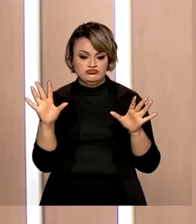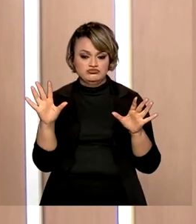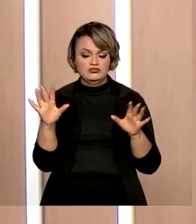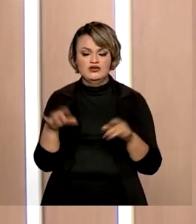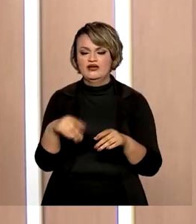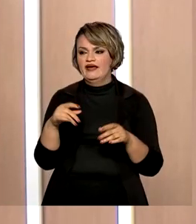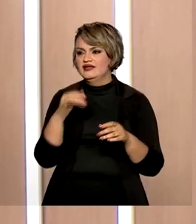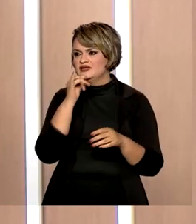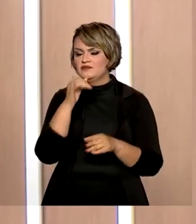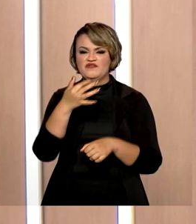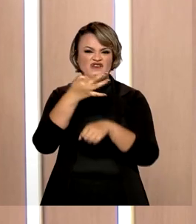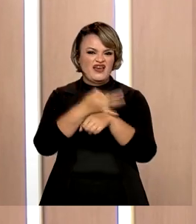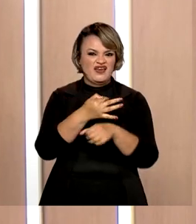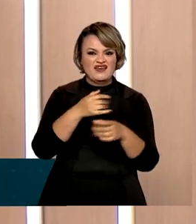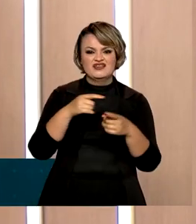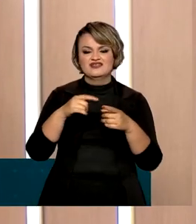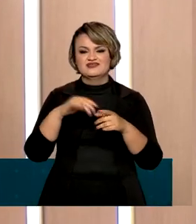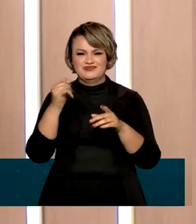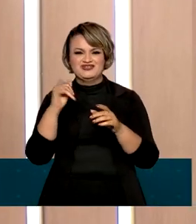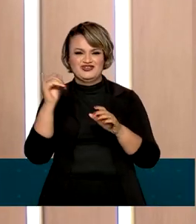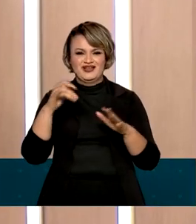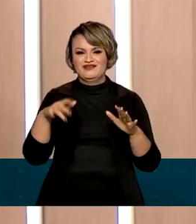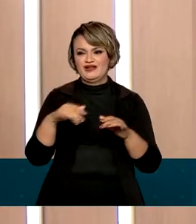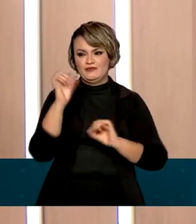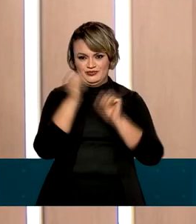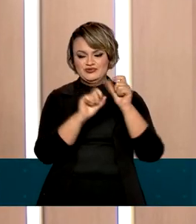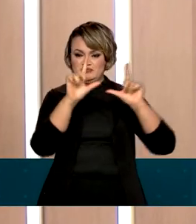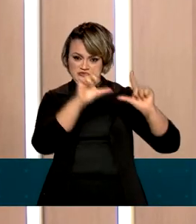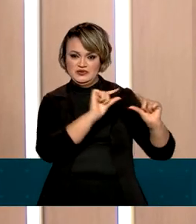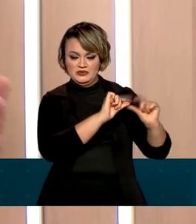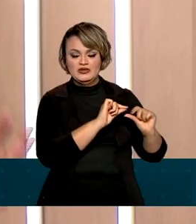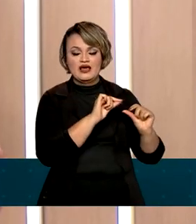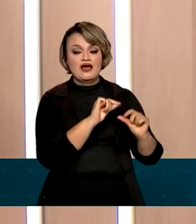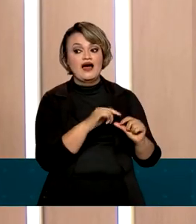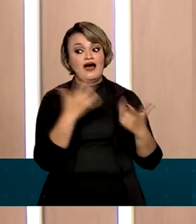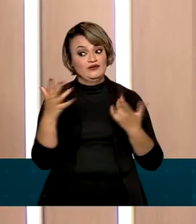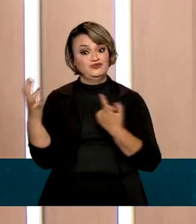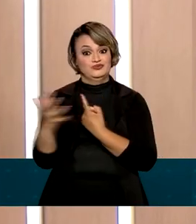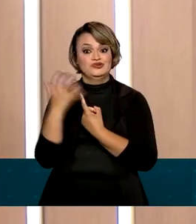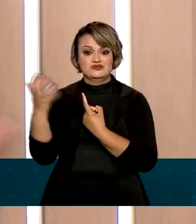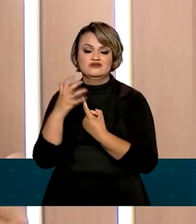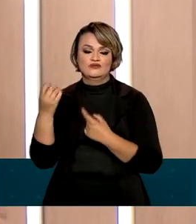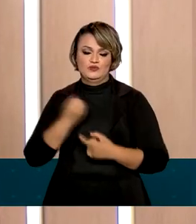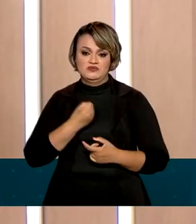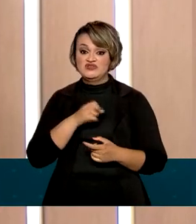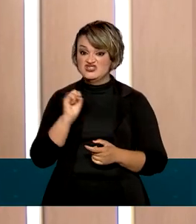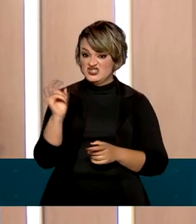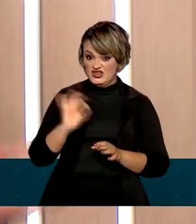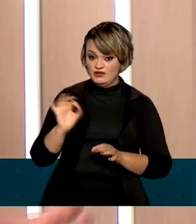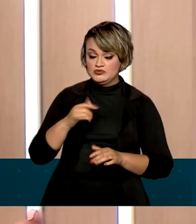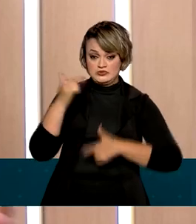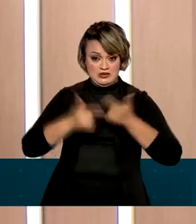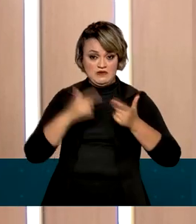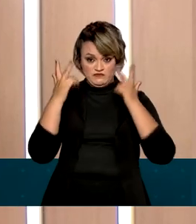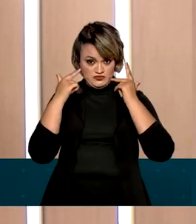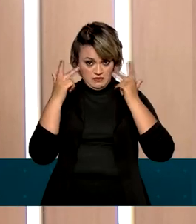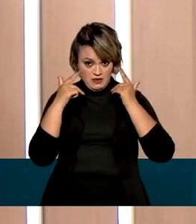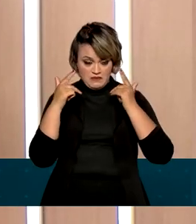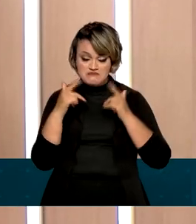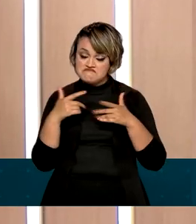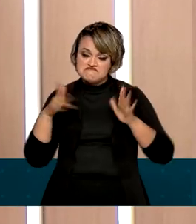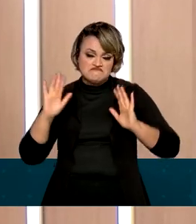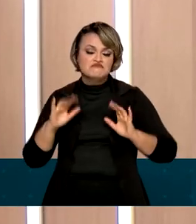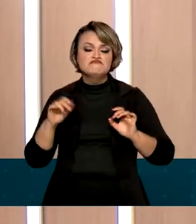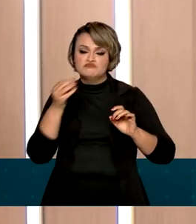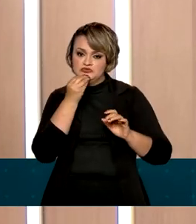há férias coletivas em vários segmentos industriais, em várias empresas, isso acaba afetando o número. Se não fosse isso, se não fosse pelas férias coletivas,